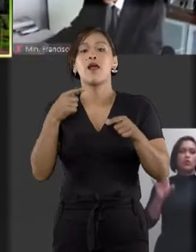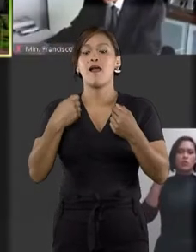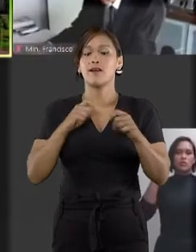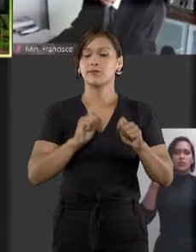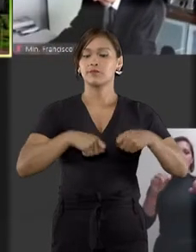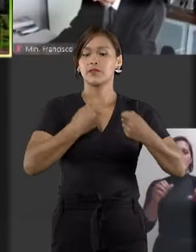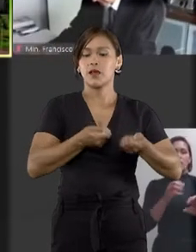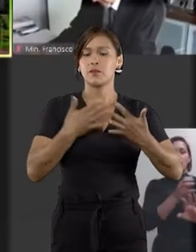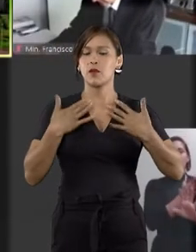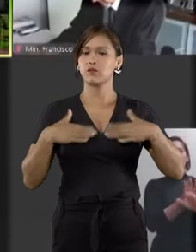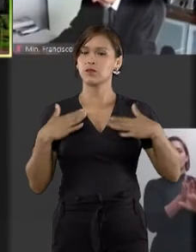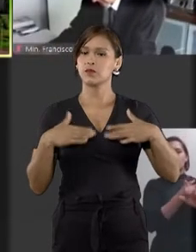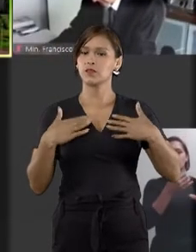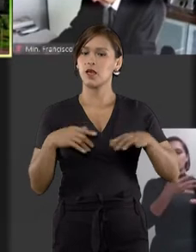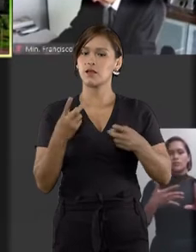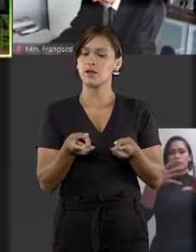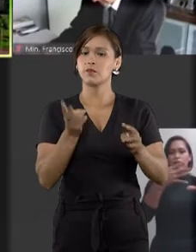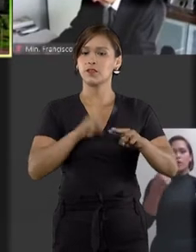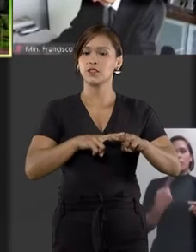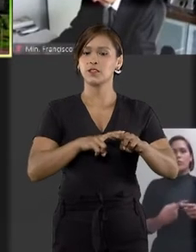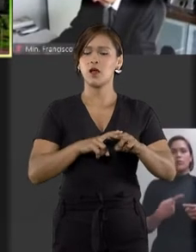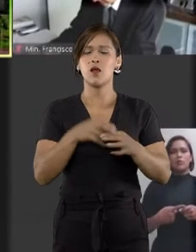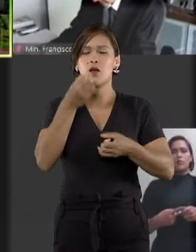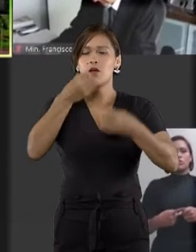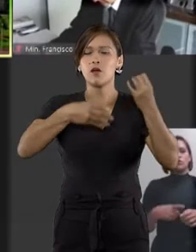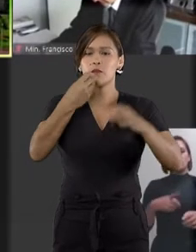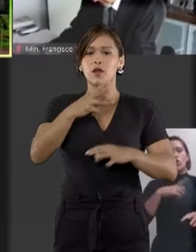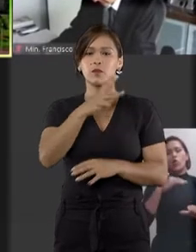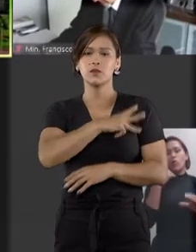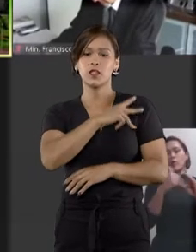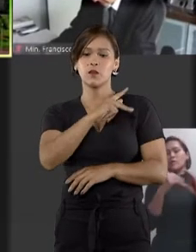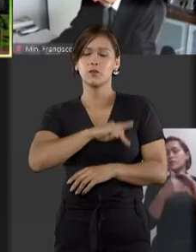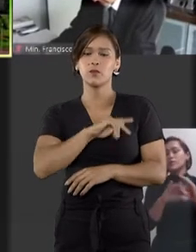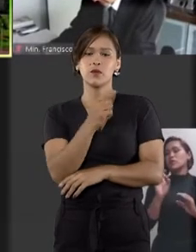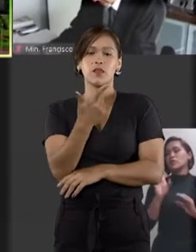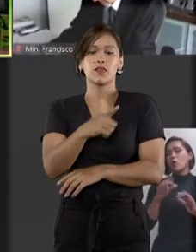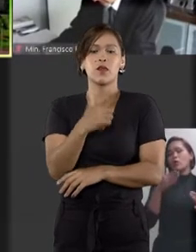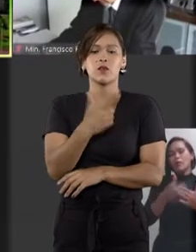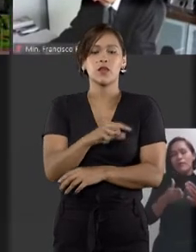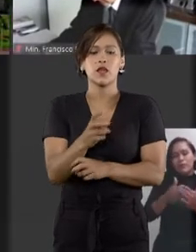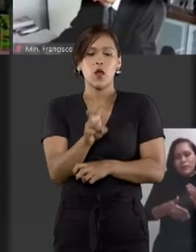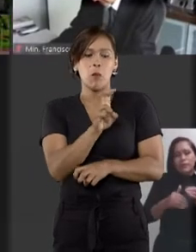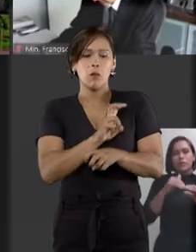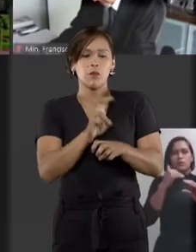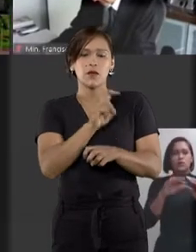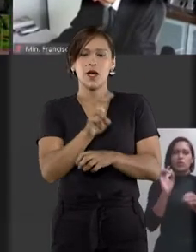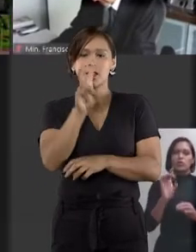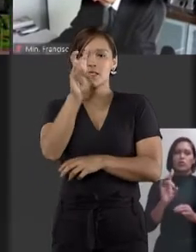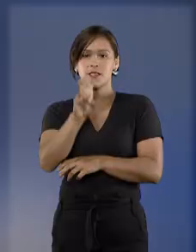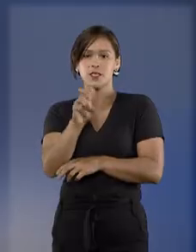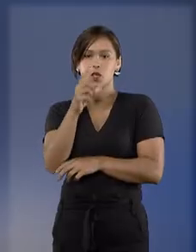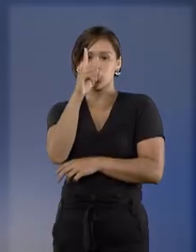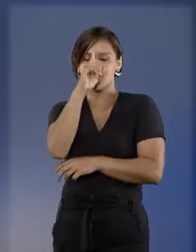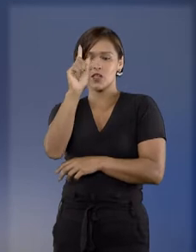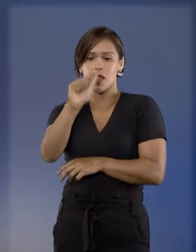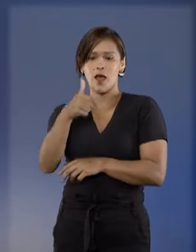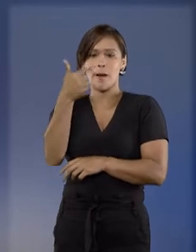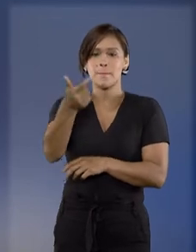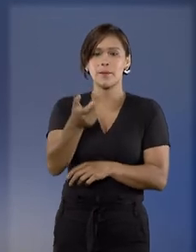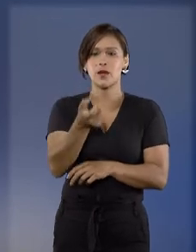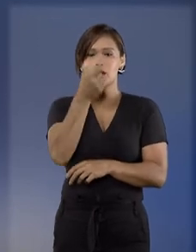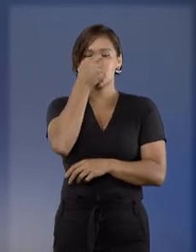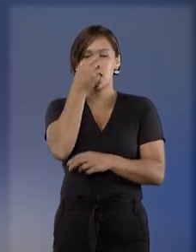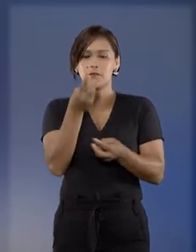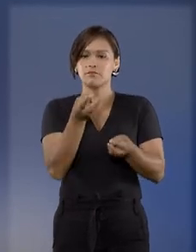relaxamento da prisão com o argumento de que o Ministério Público Federal não teria observado o prazo de cinco dias após a